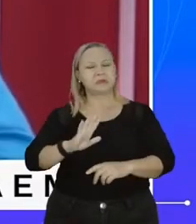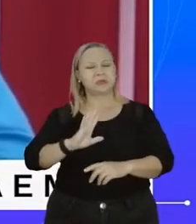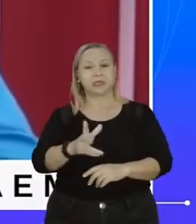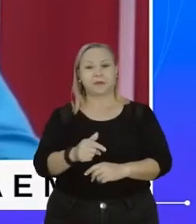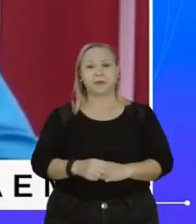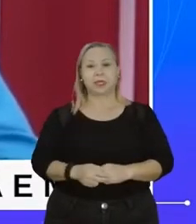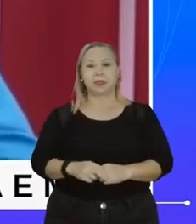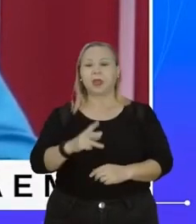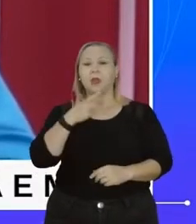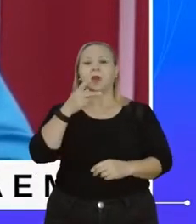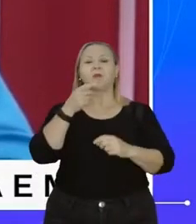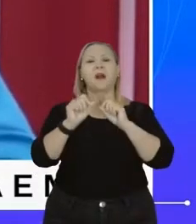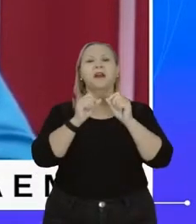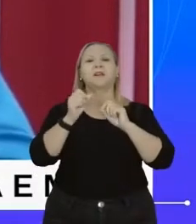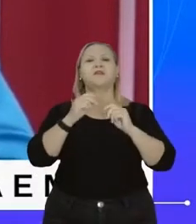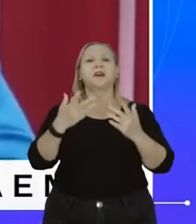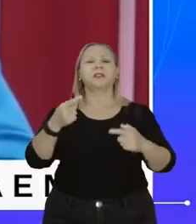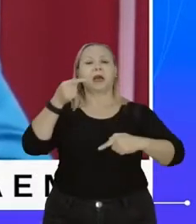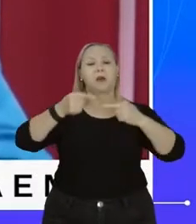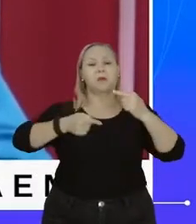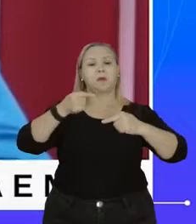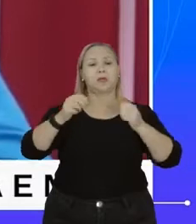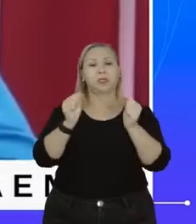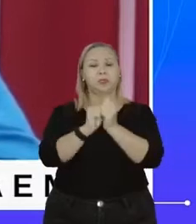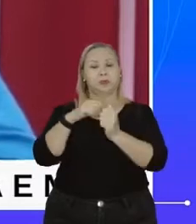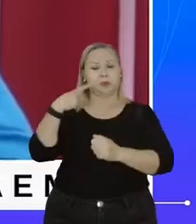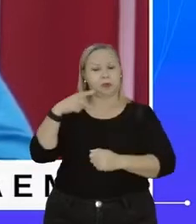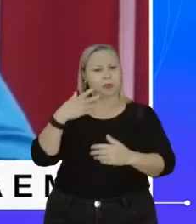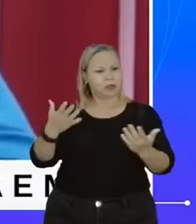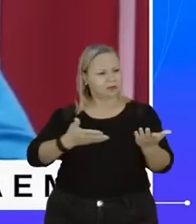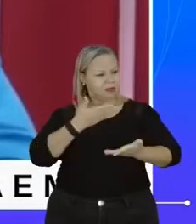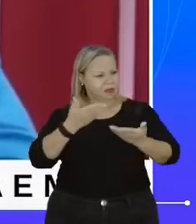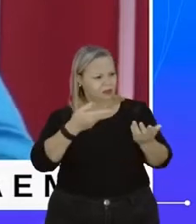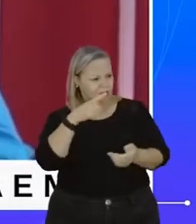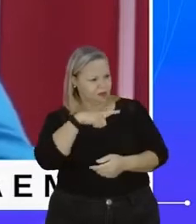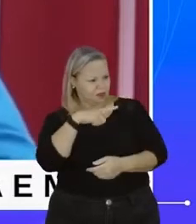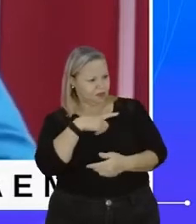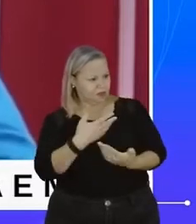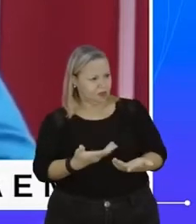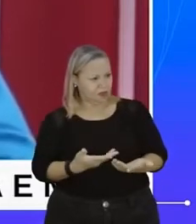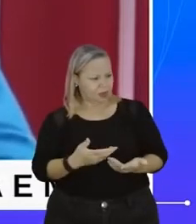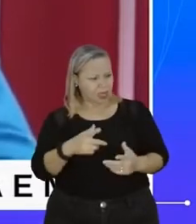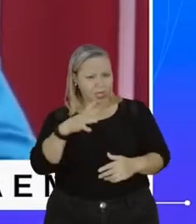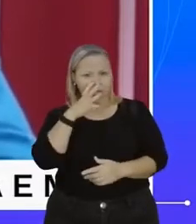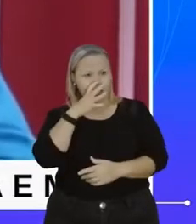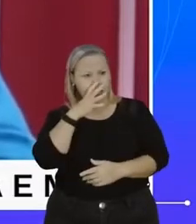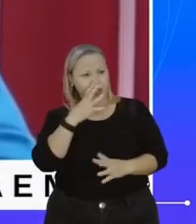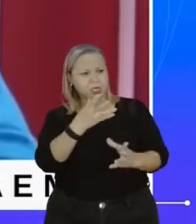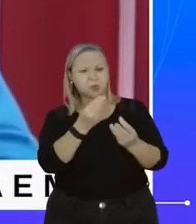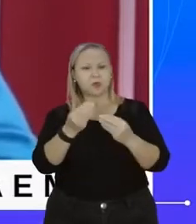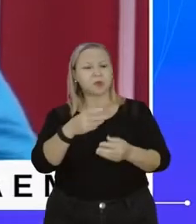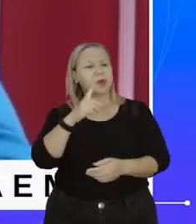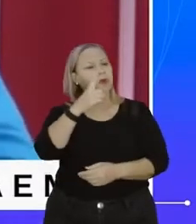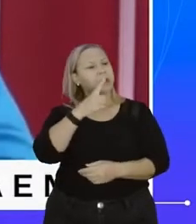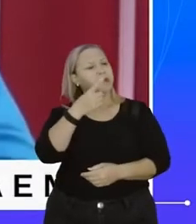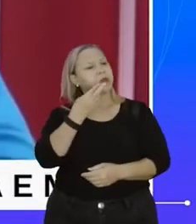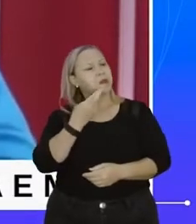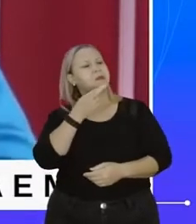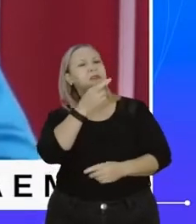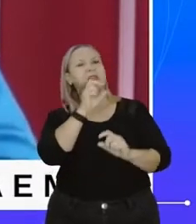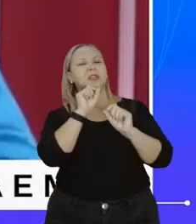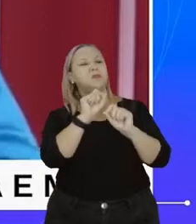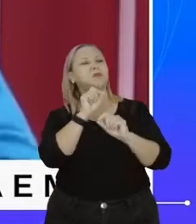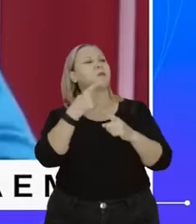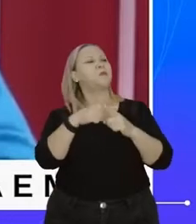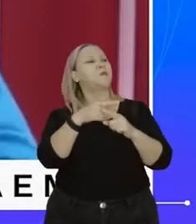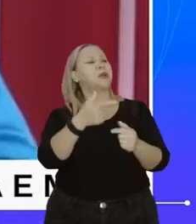fazer uma argumentação política para um parlamentar, é essa a reação que tem? Então, me admira muito. Acho que o deputado tem que responder por que